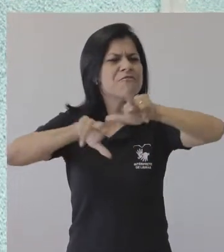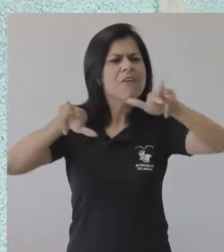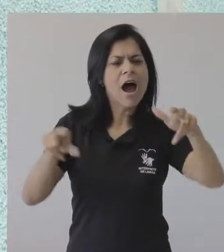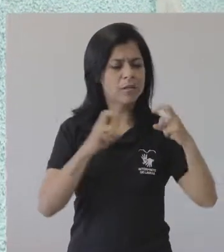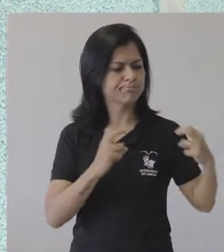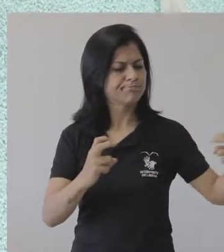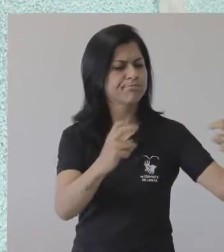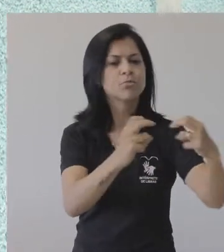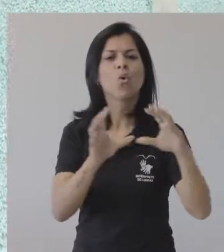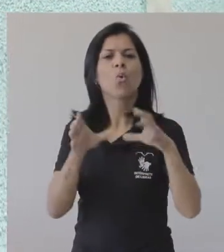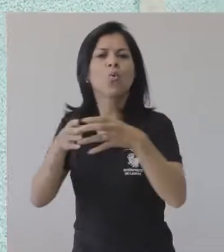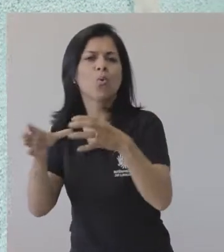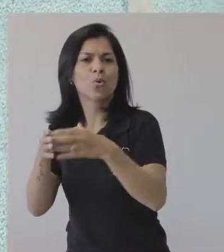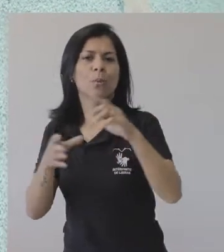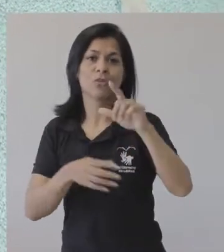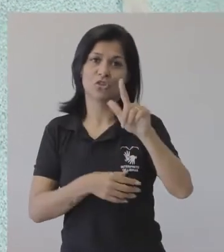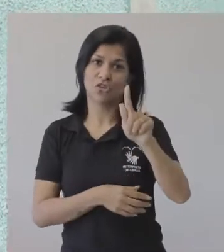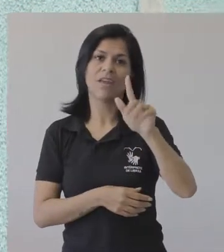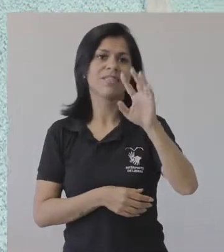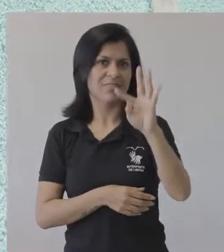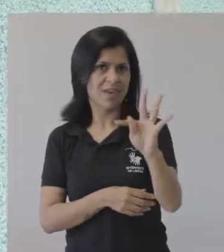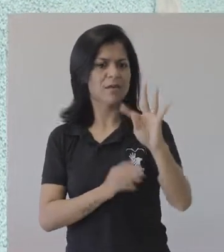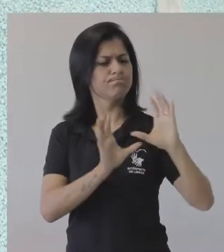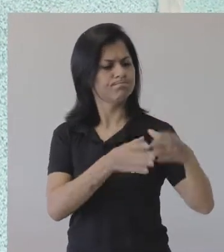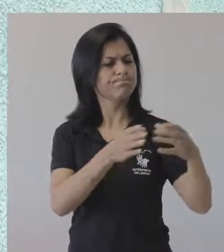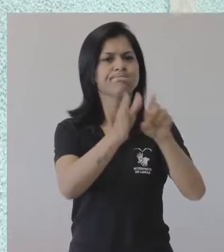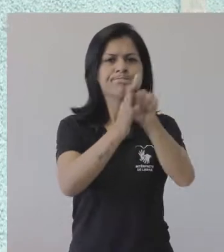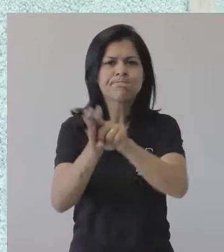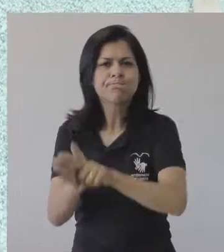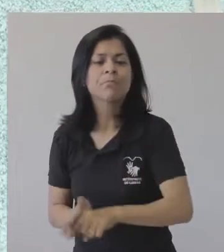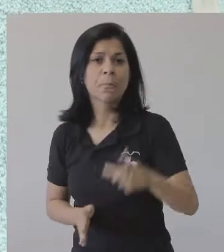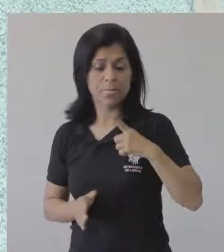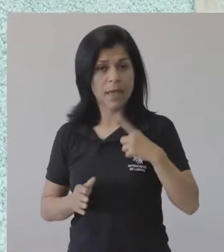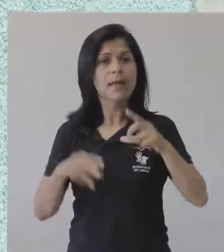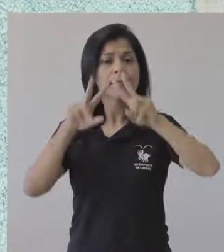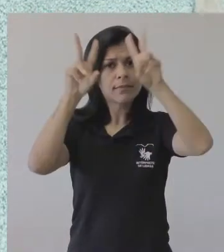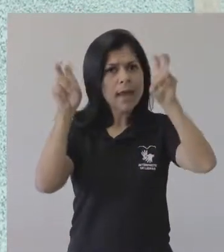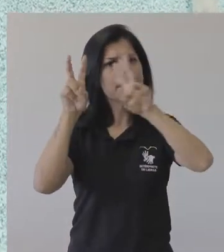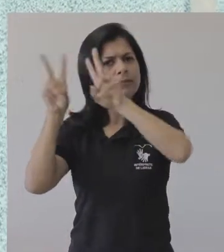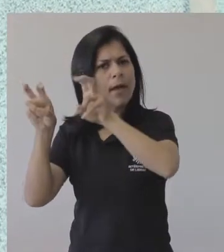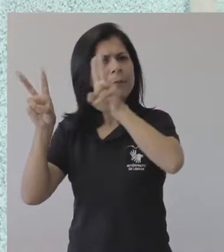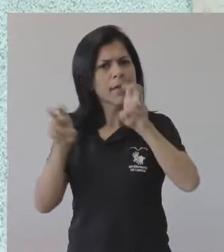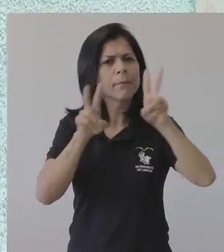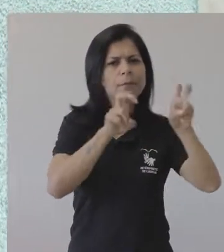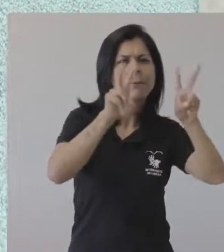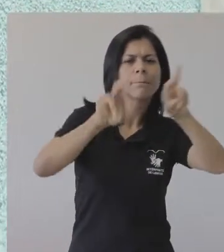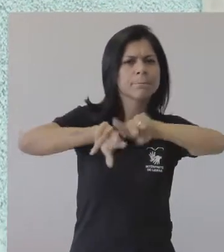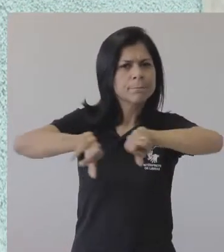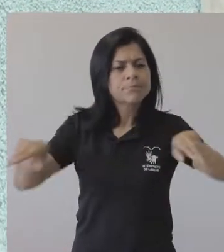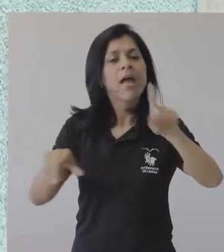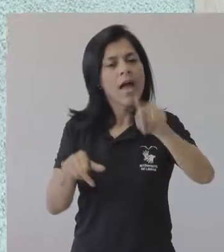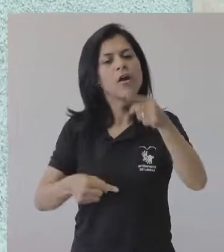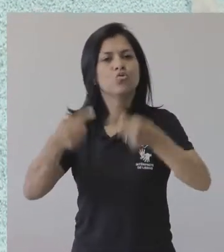redondas, postos de GTs. As mesas redondas, elas vão serem compostas abordando essas temáticas centrais,